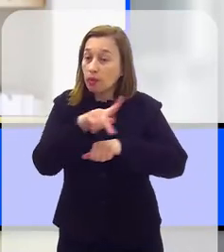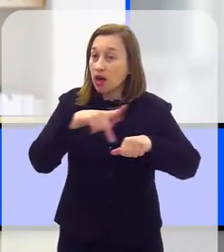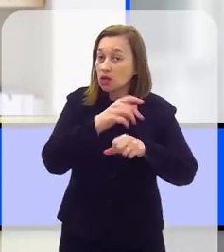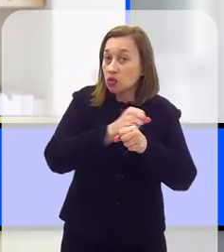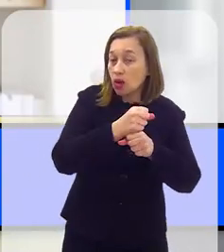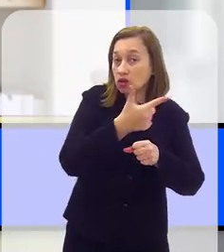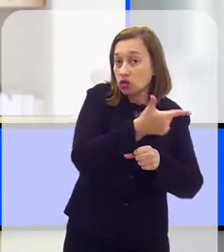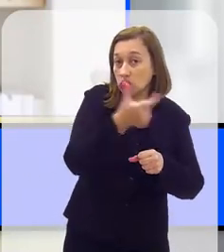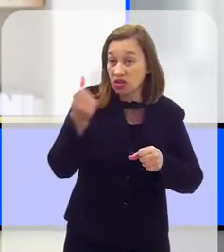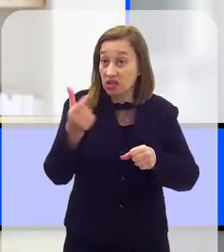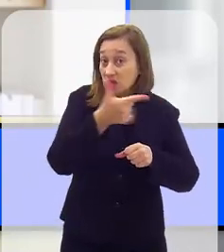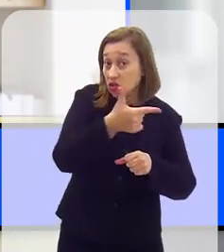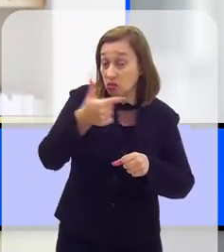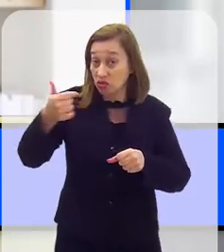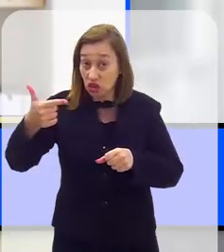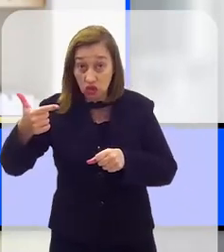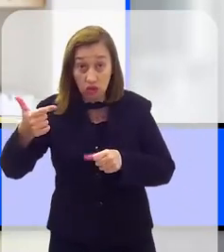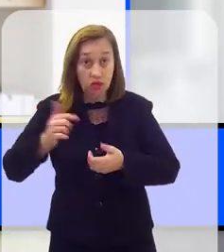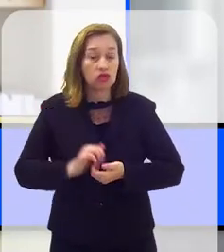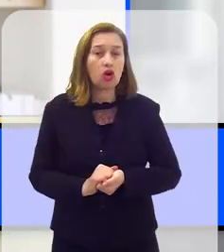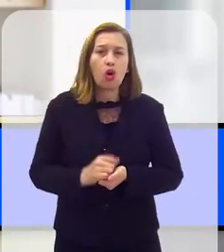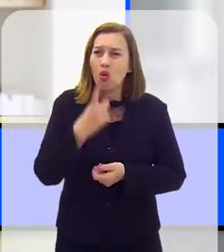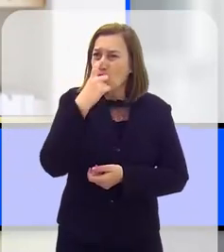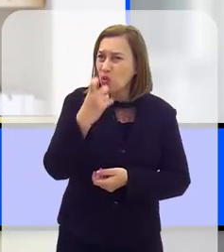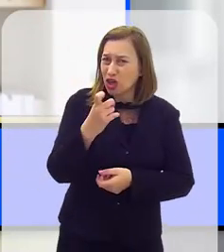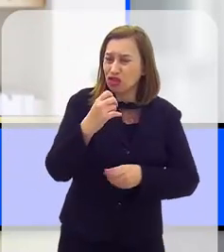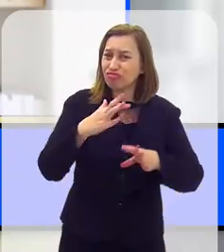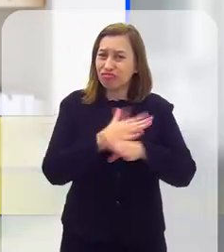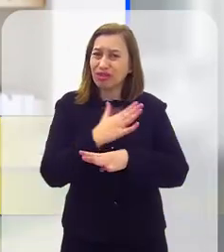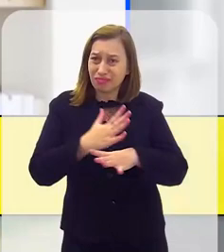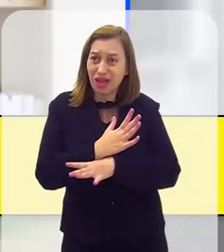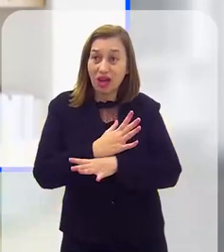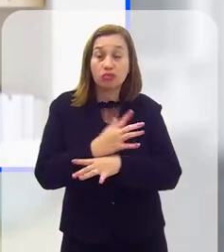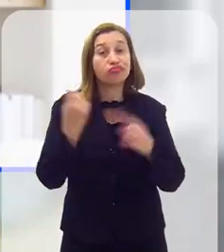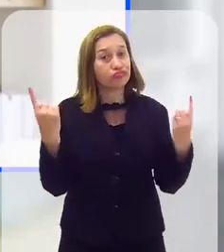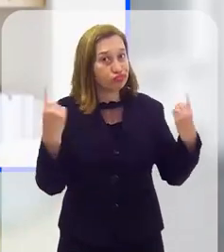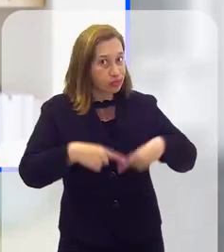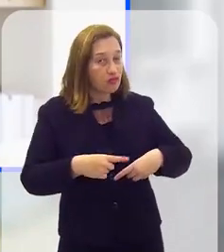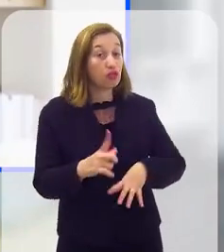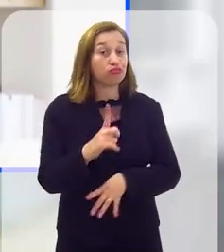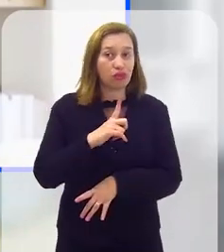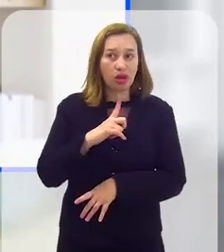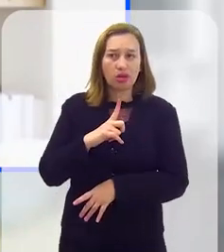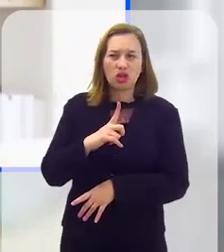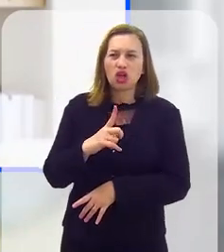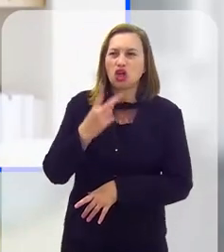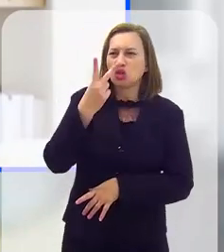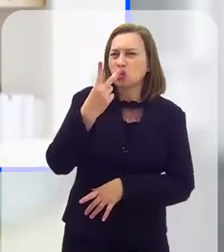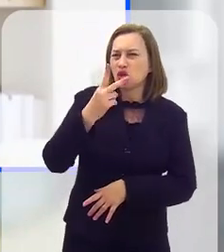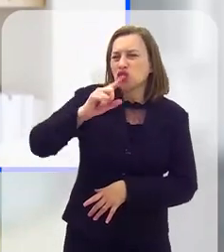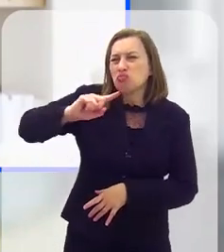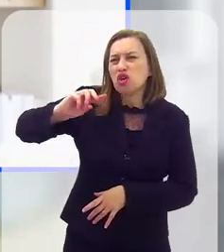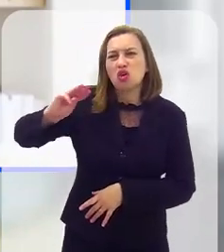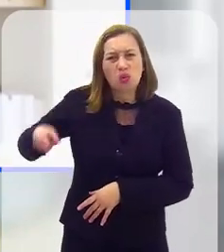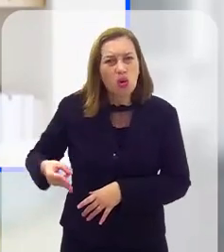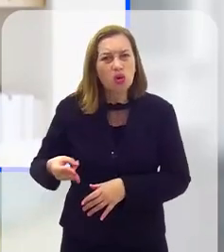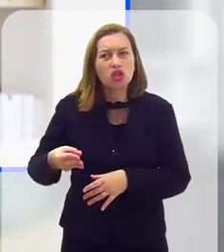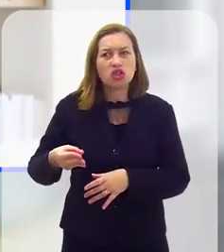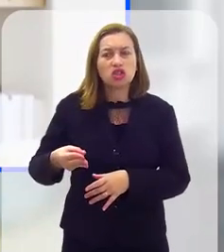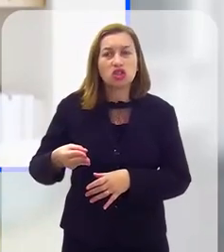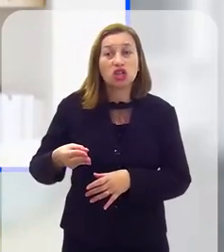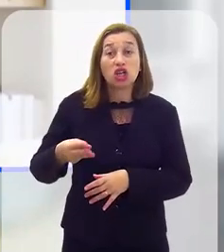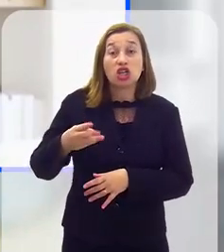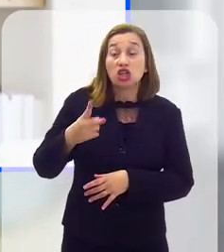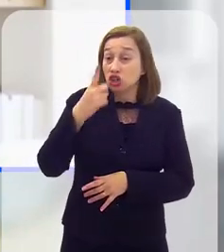país entre os anos de 2016 e 2022, o lixo urbano continua sendo um desafio. Cerca de 2 milhões de